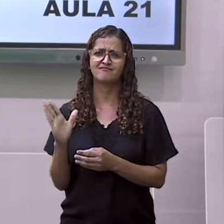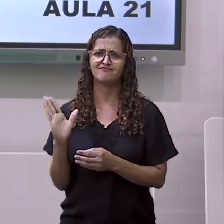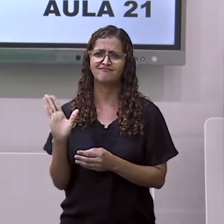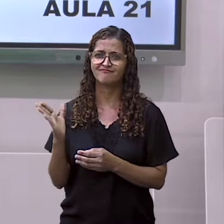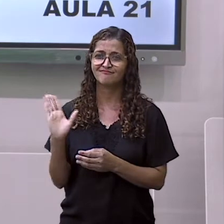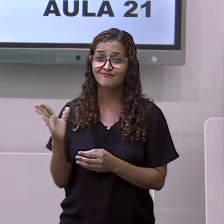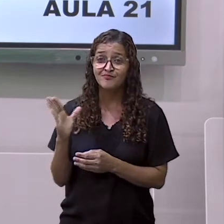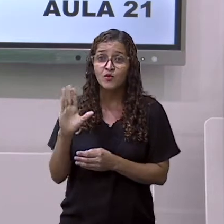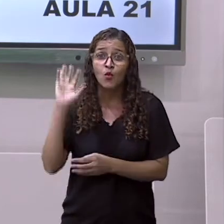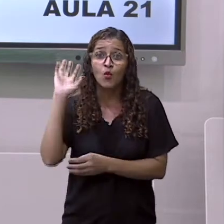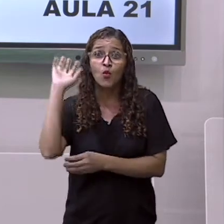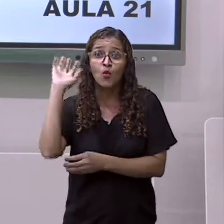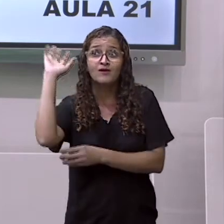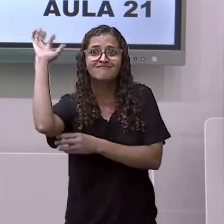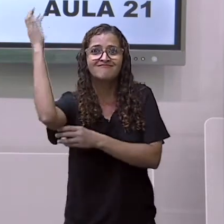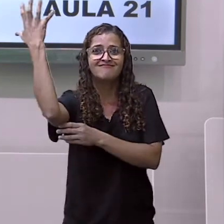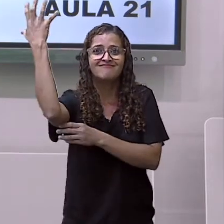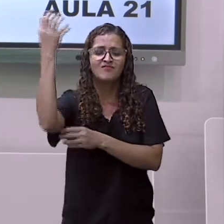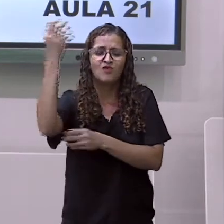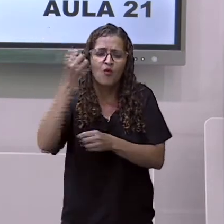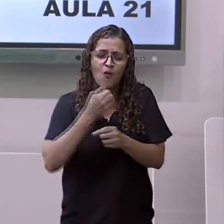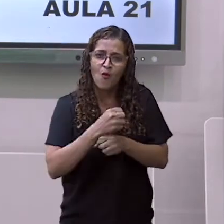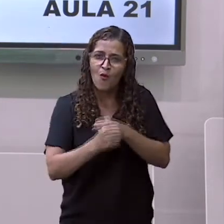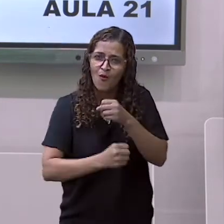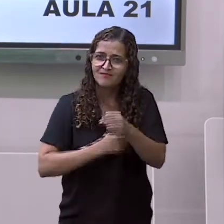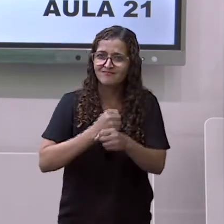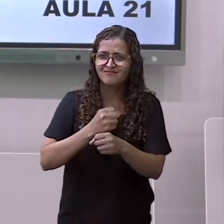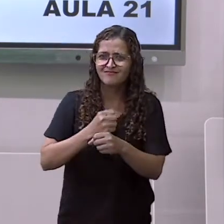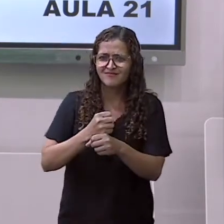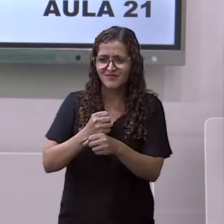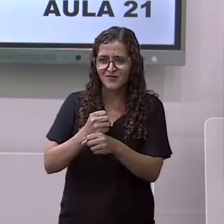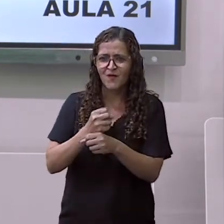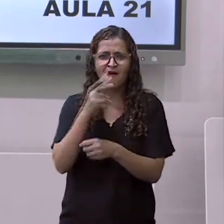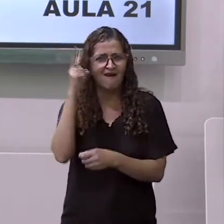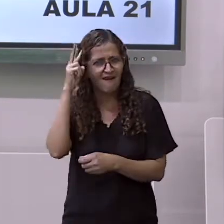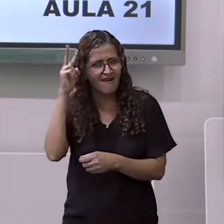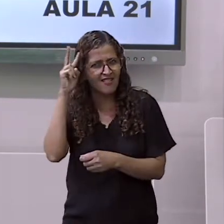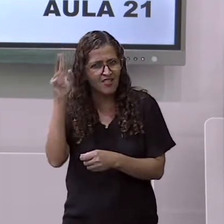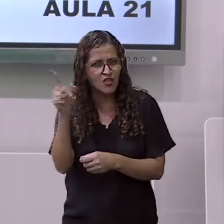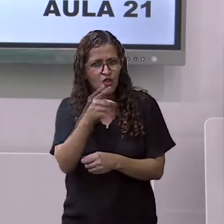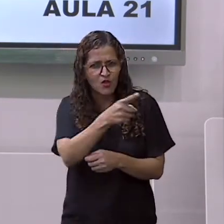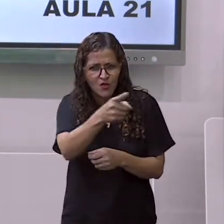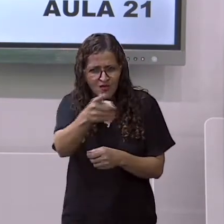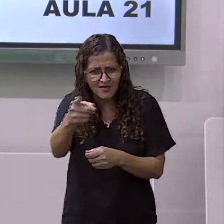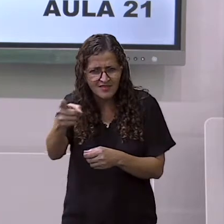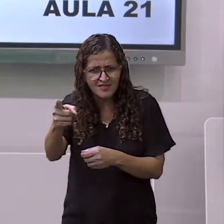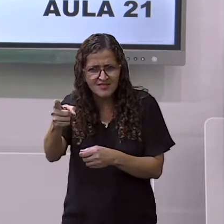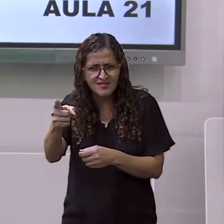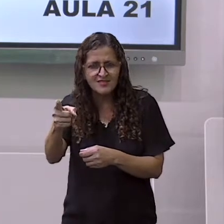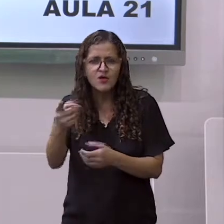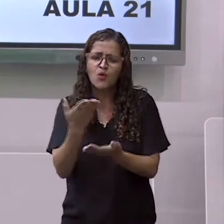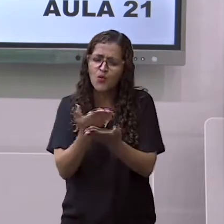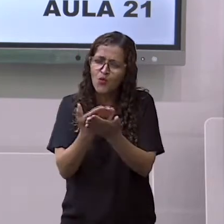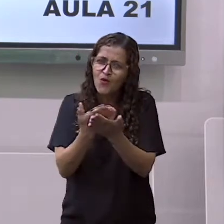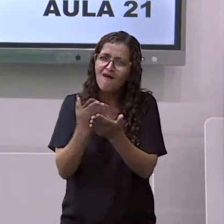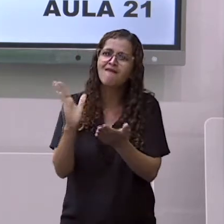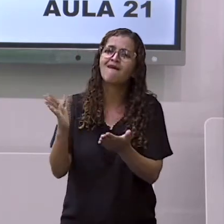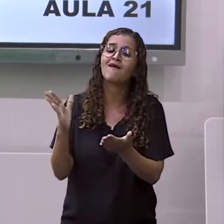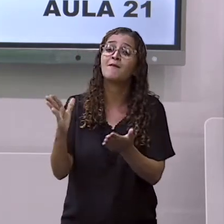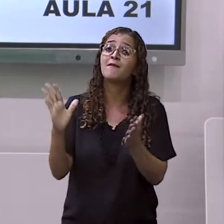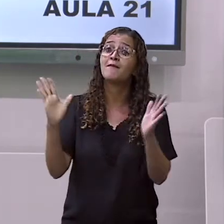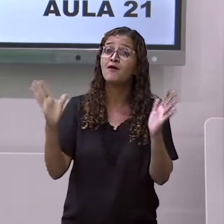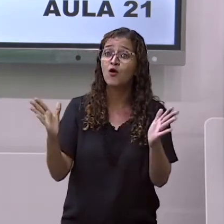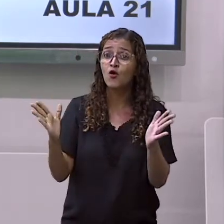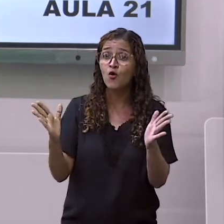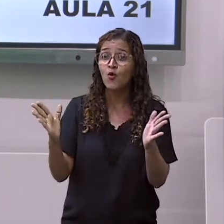Estação do Ano, isso mesmo. Vocês lembram que nós já estudamos sobre Estação do Ano? Só que hoje